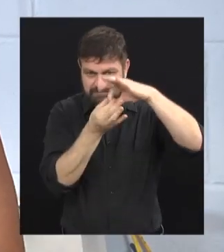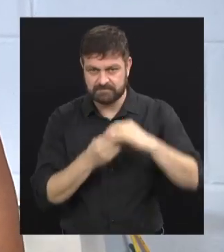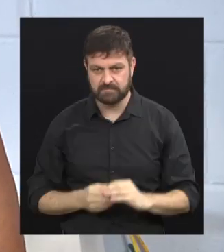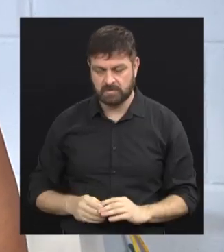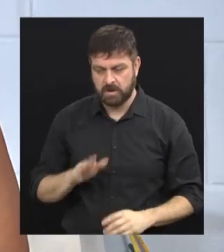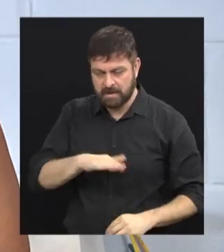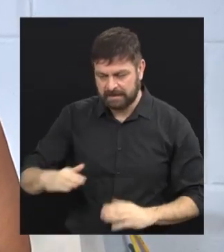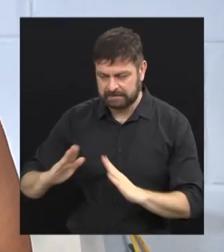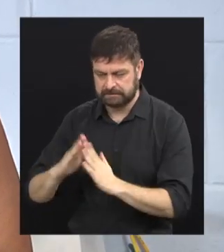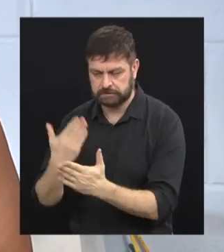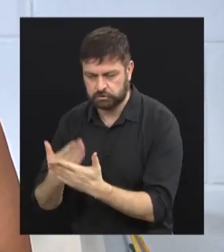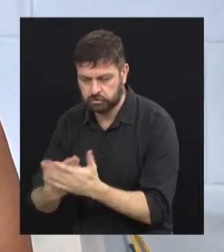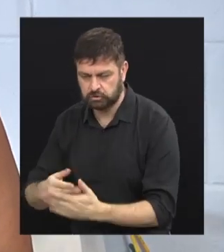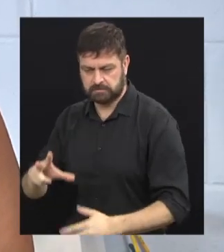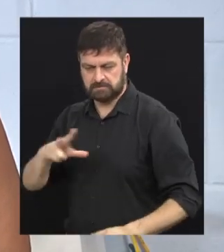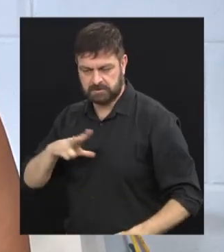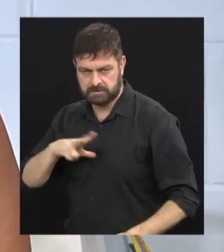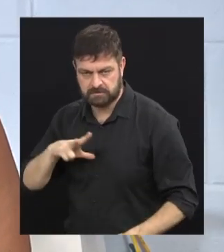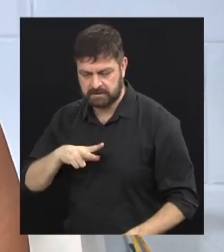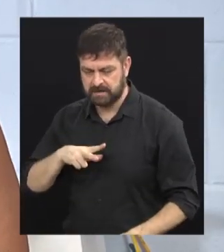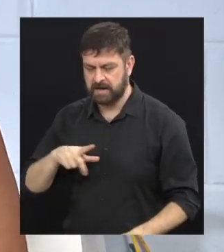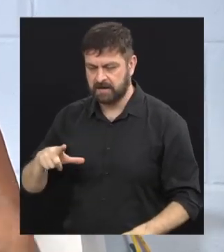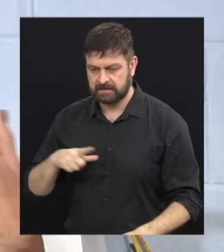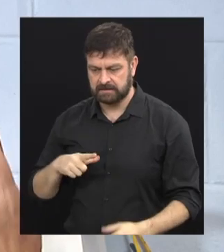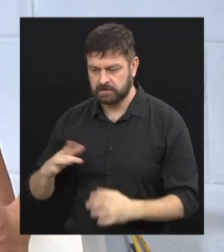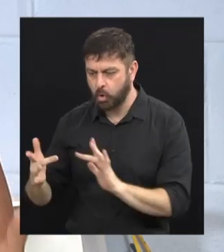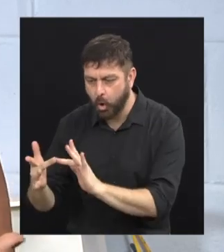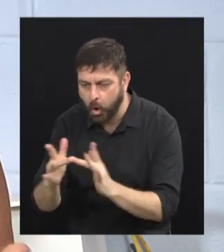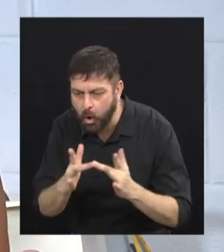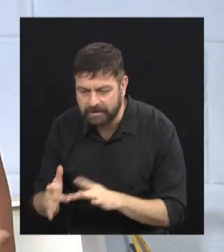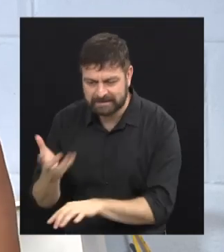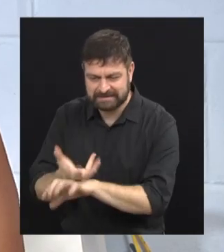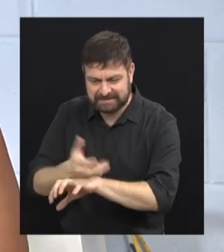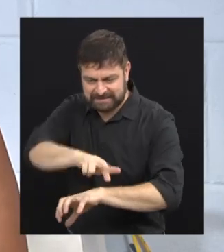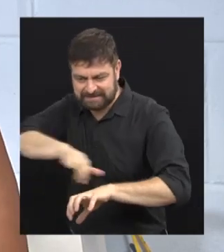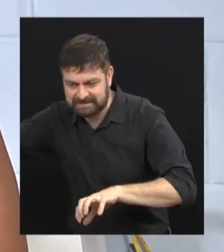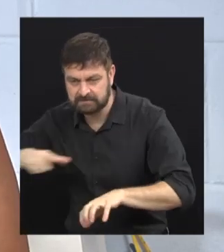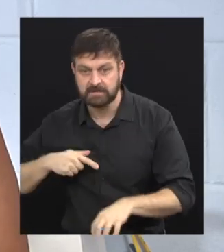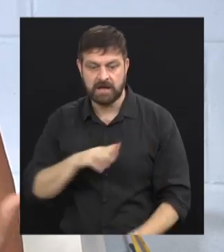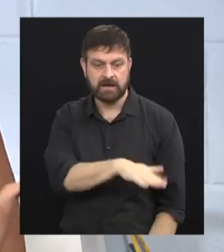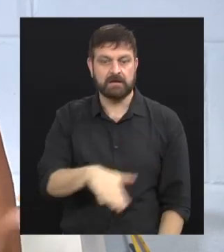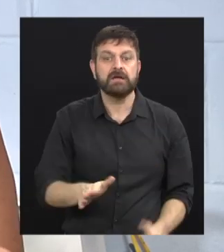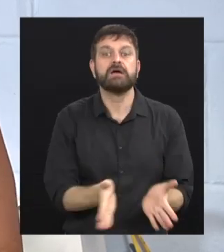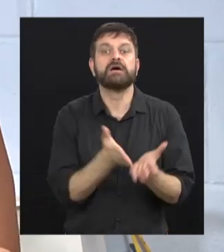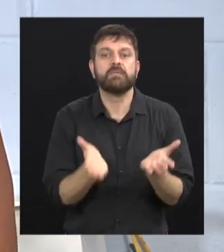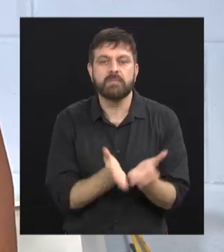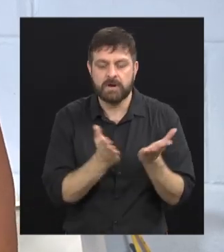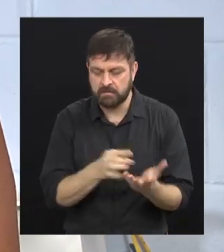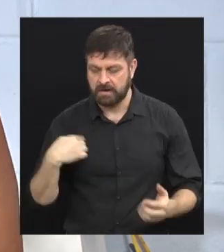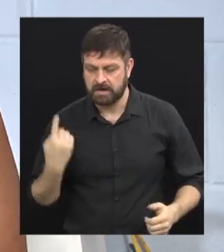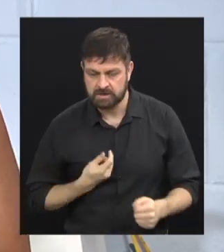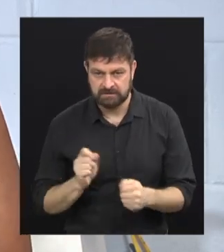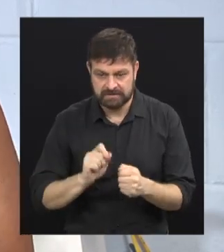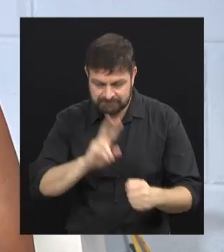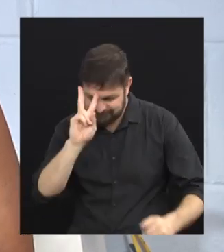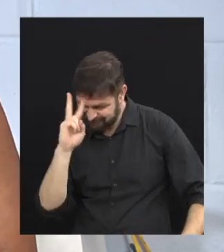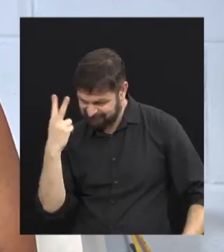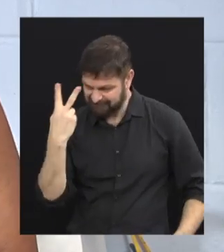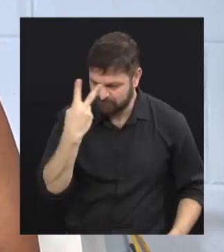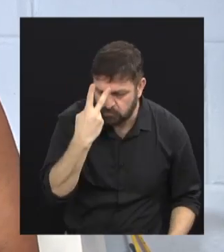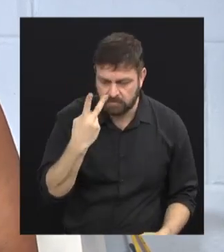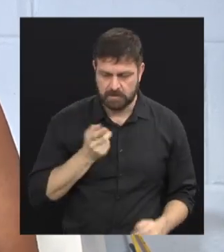uma criança que estuda numa escola particular, ela tem tudo isso, né? As nossas crianças não. A gente tem que mudar